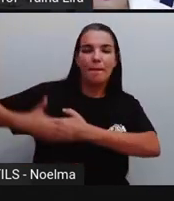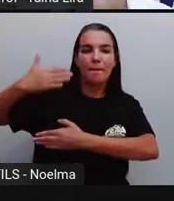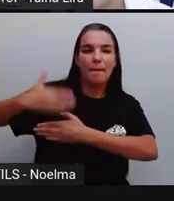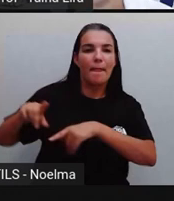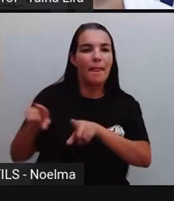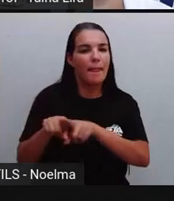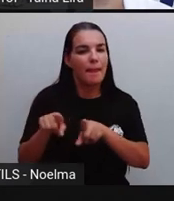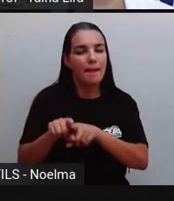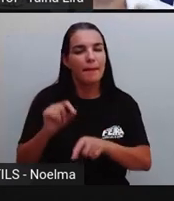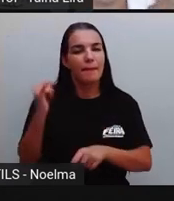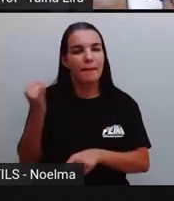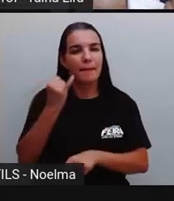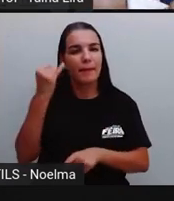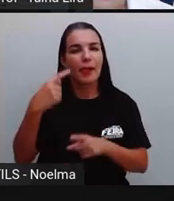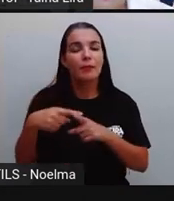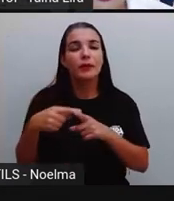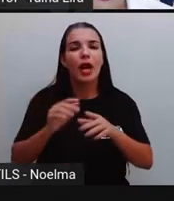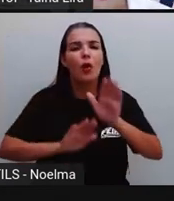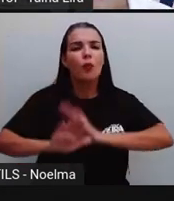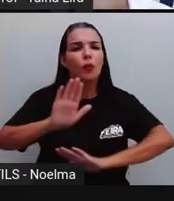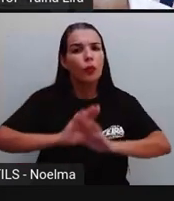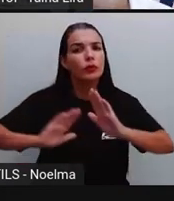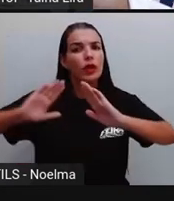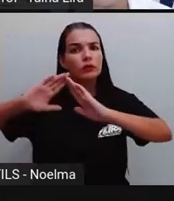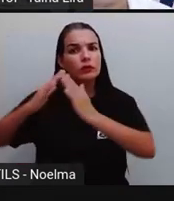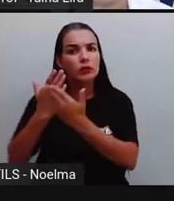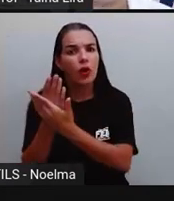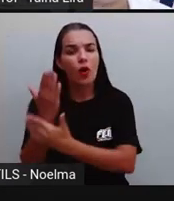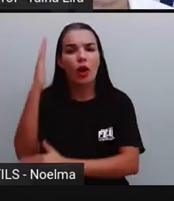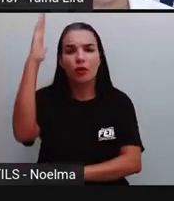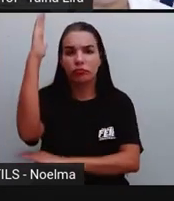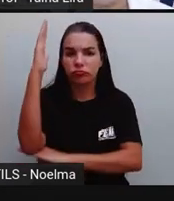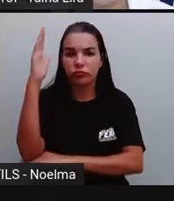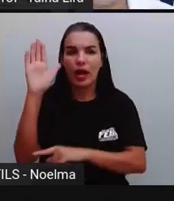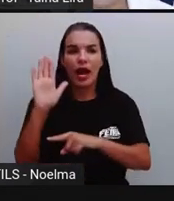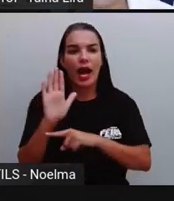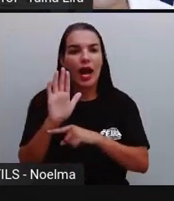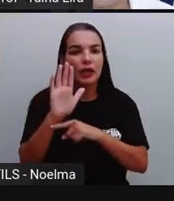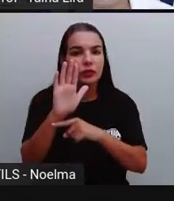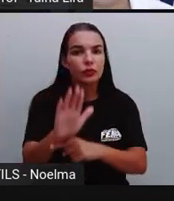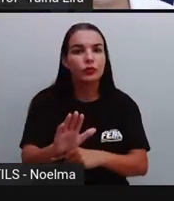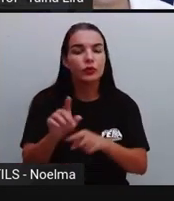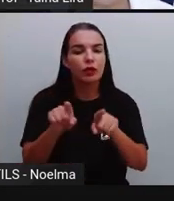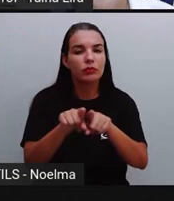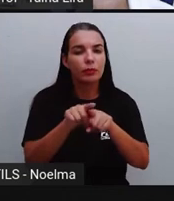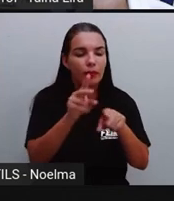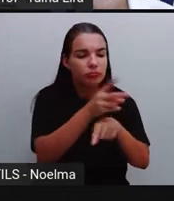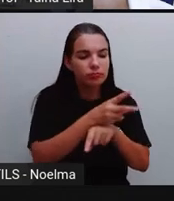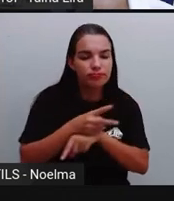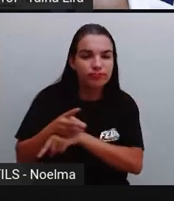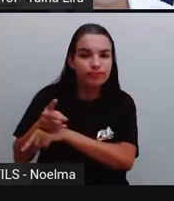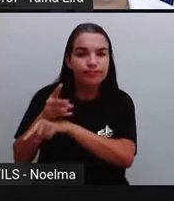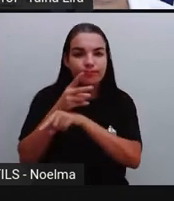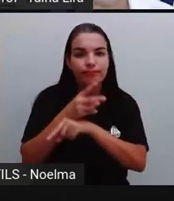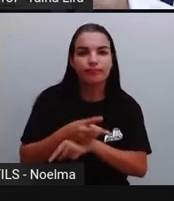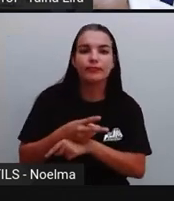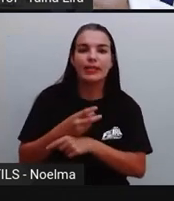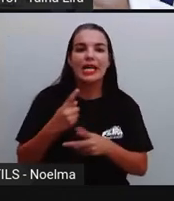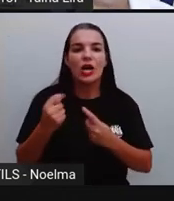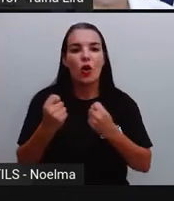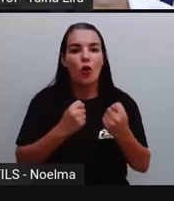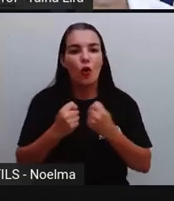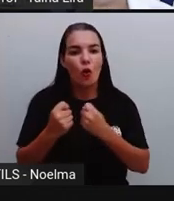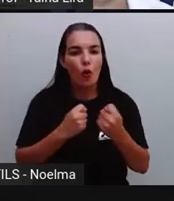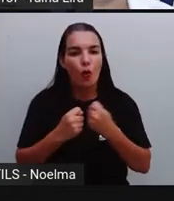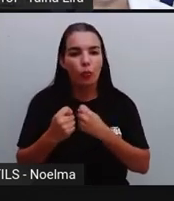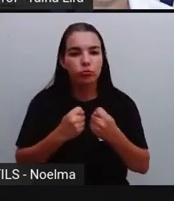importante, Porque ele zela também pela escola, Ele ajuda aí a inspecionar as dependências, olhar se